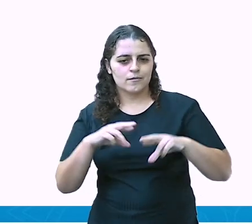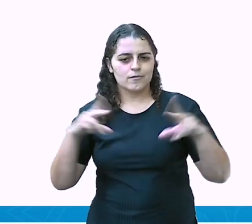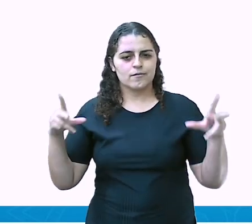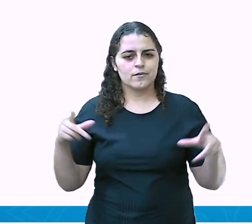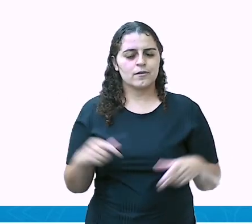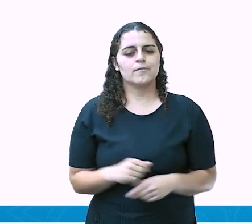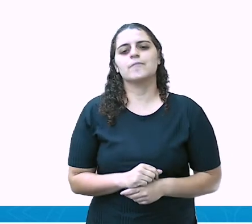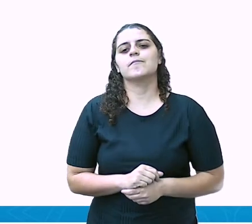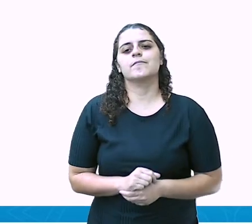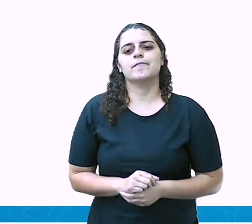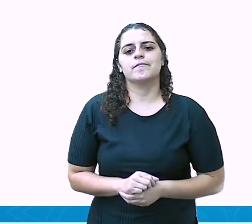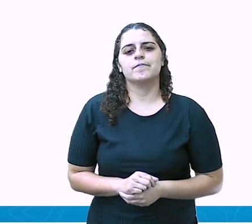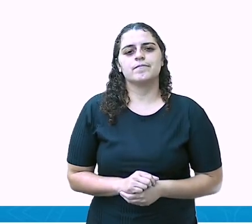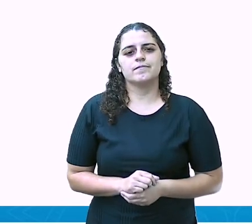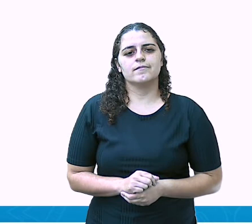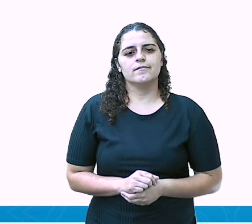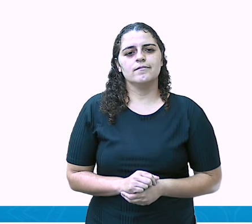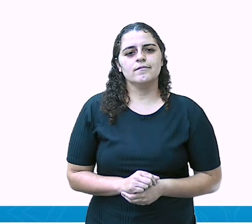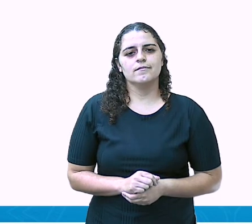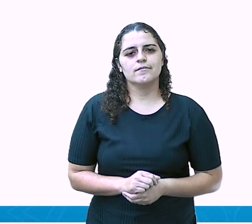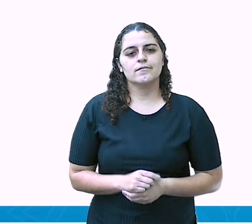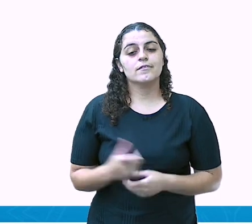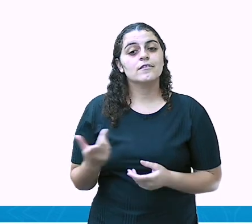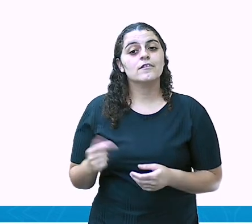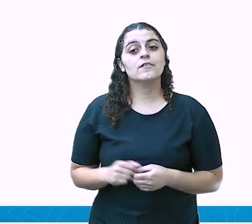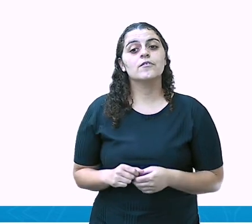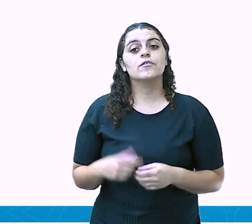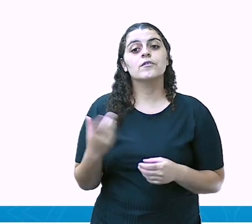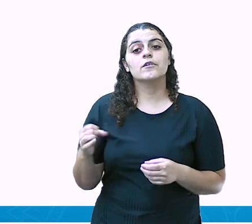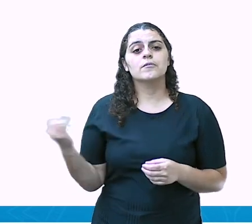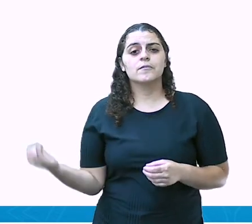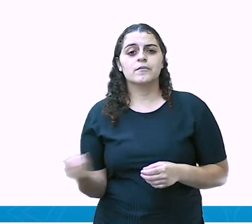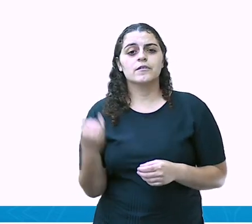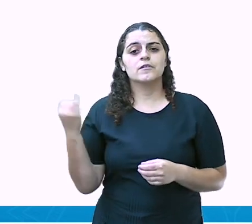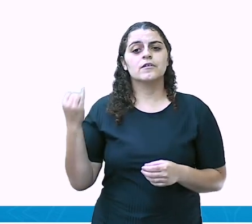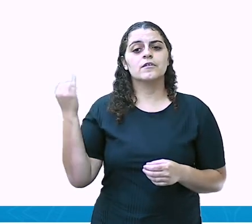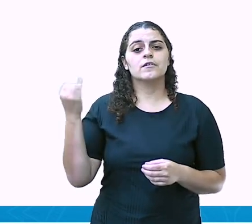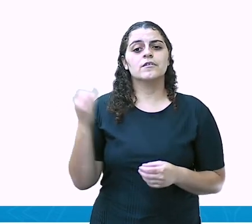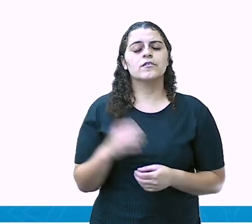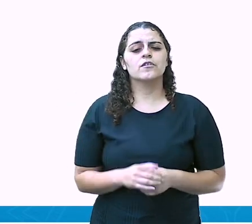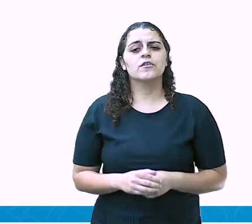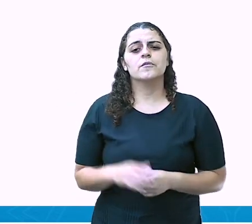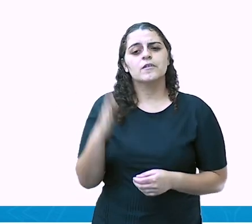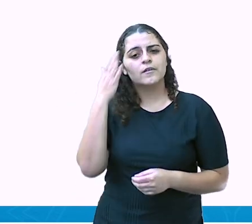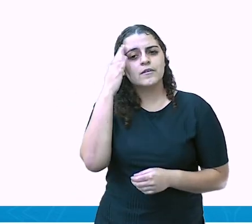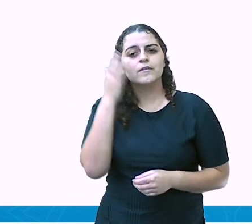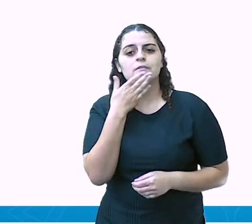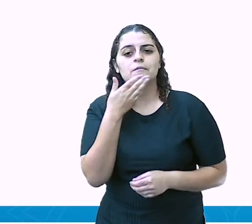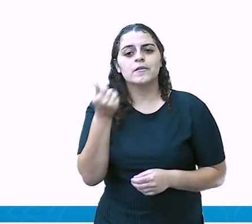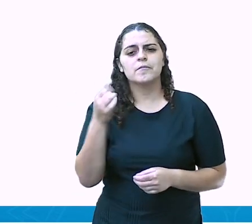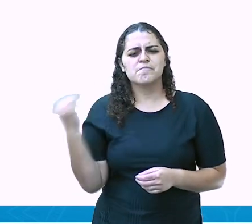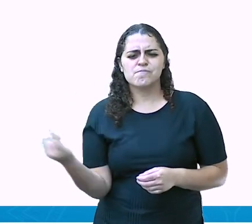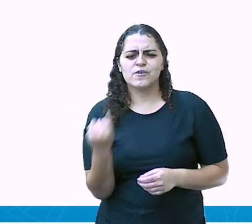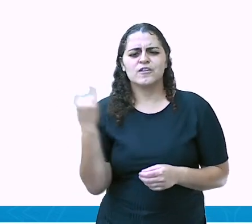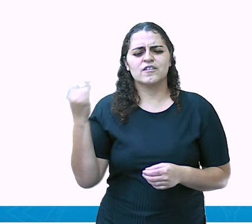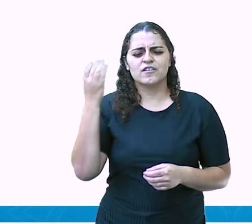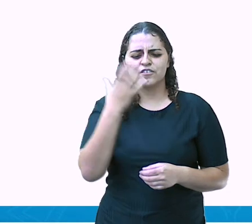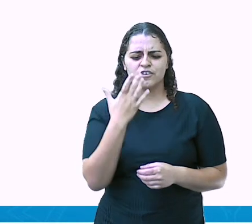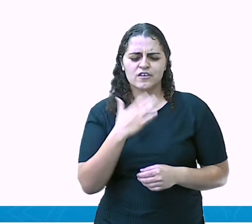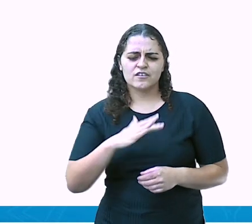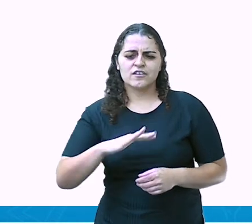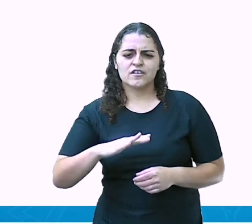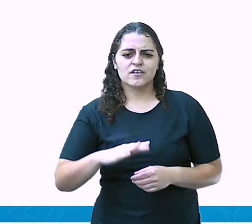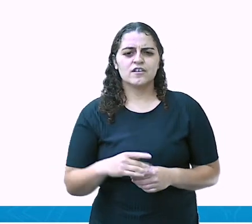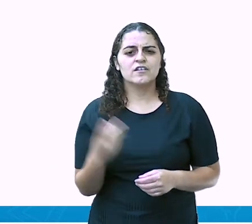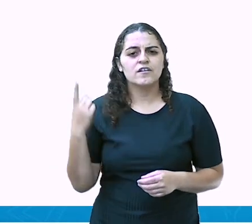em situações diferentes. E aí, o que é importante? Finalizando então, pessoal, é muito importante que essa criança seja